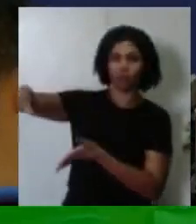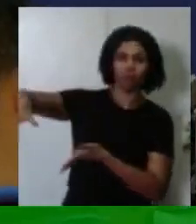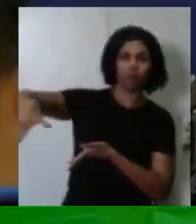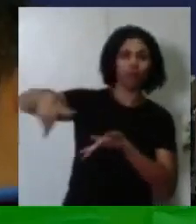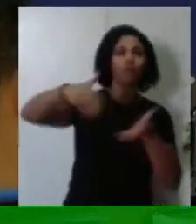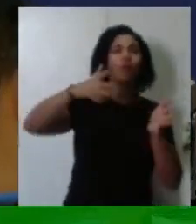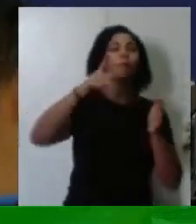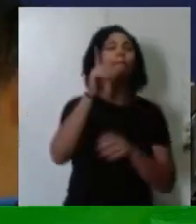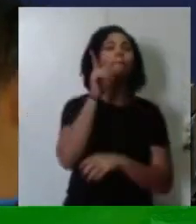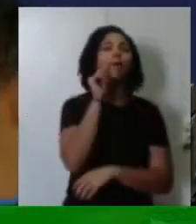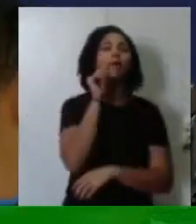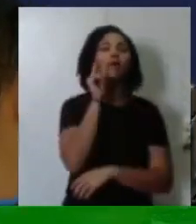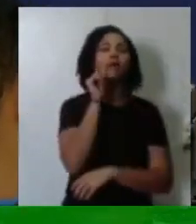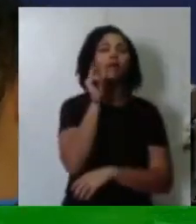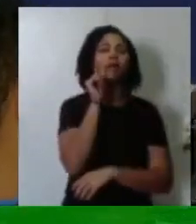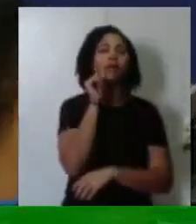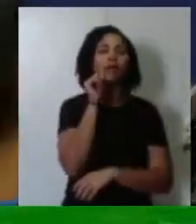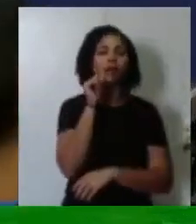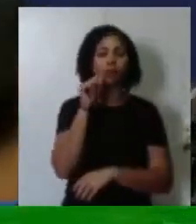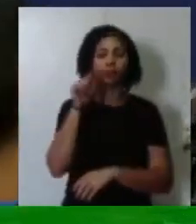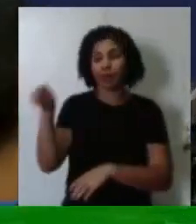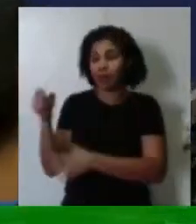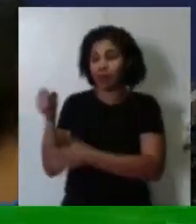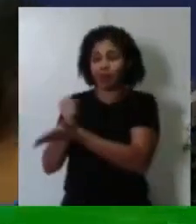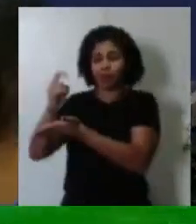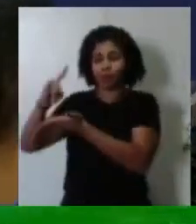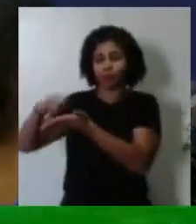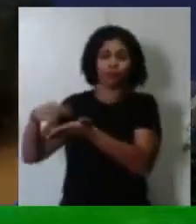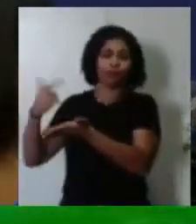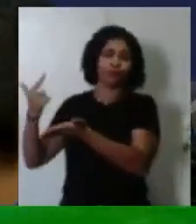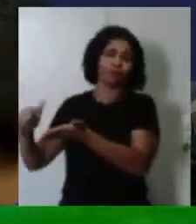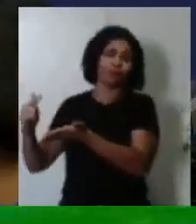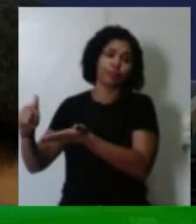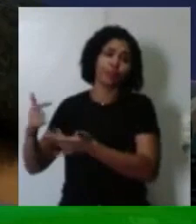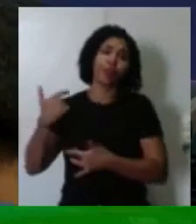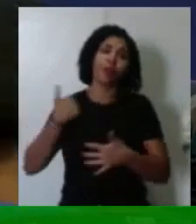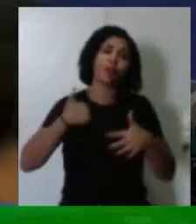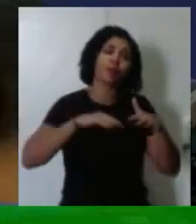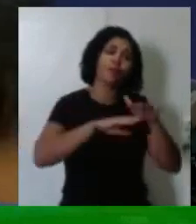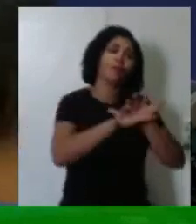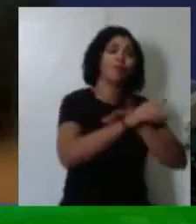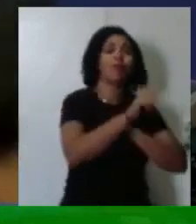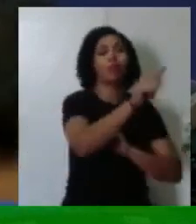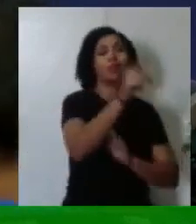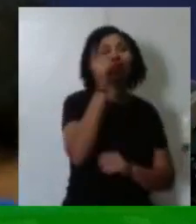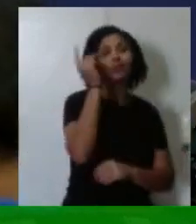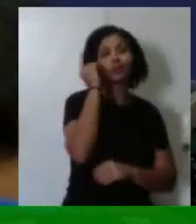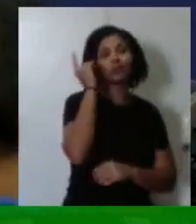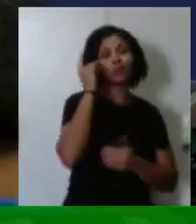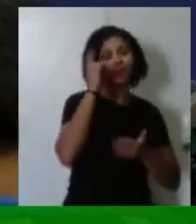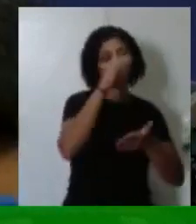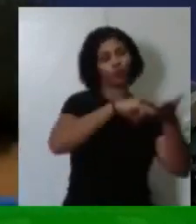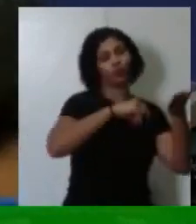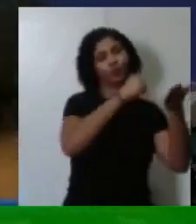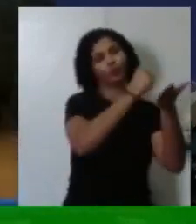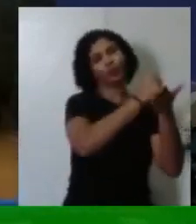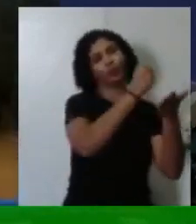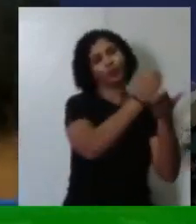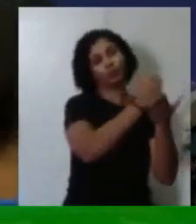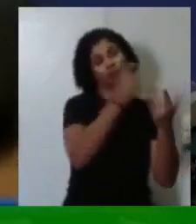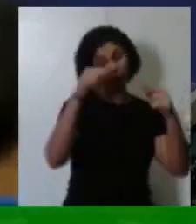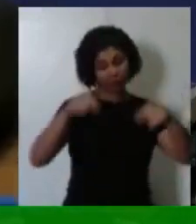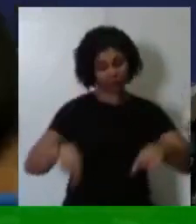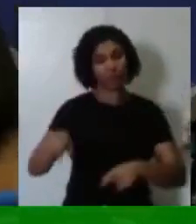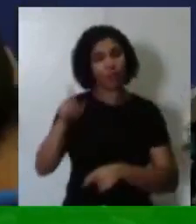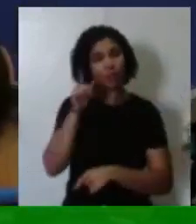Maceió, porque aqui não tem carteira assinada. Eu já estava acostumado com carteira assinada. Vim para Maceió,